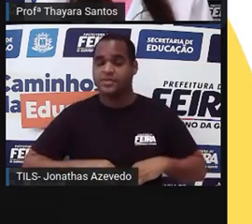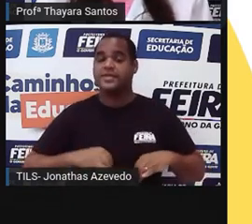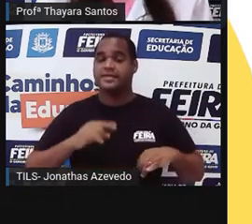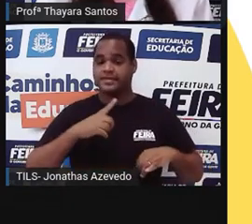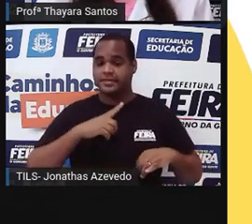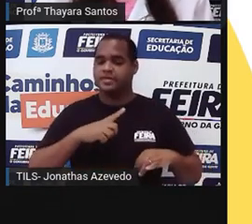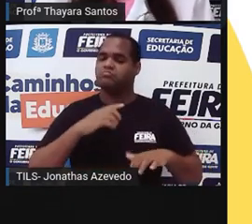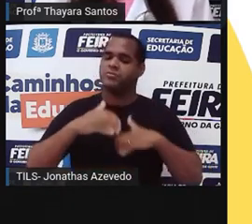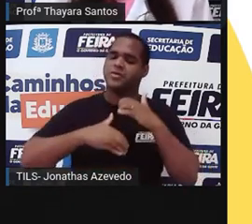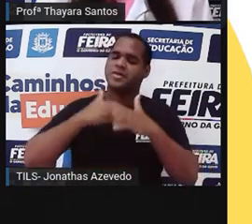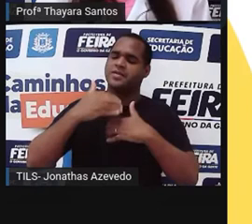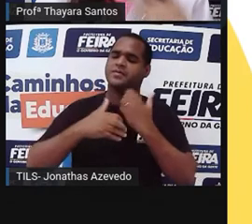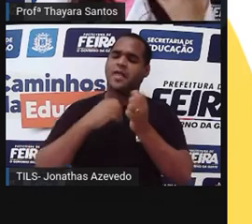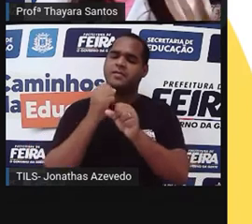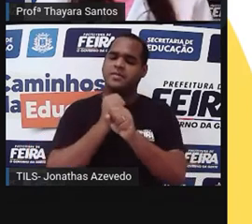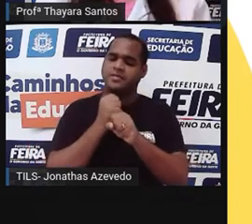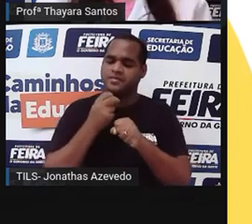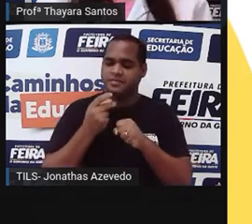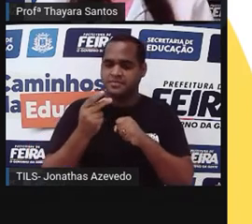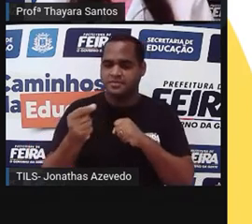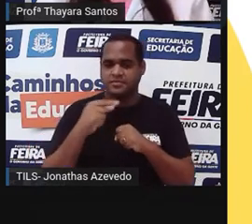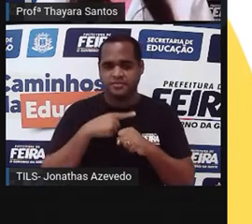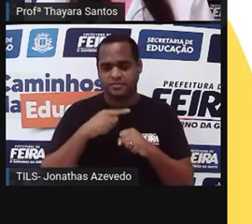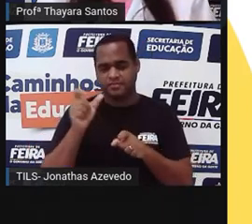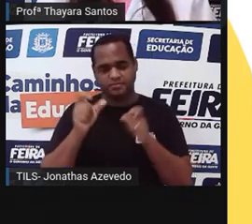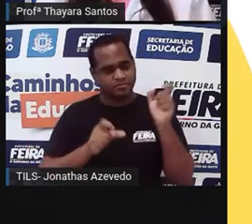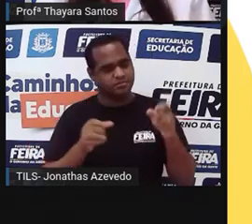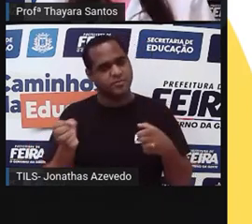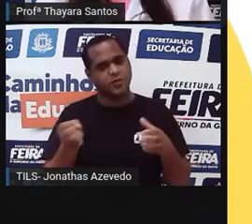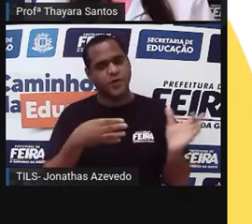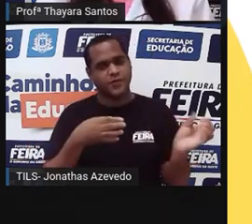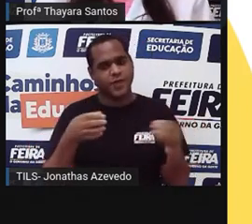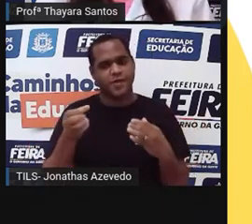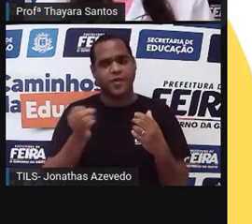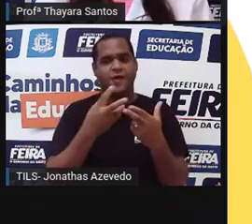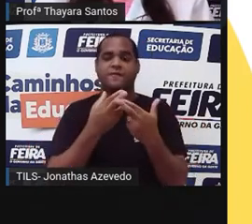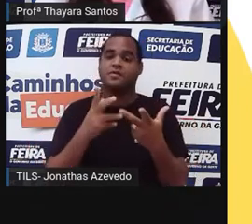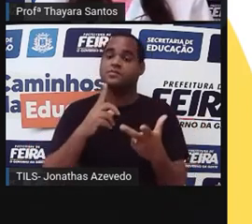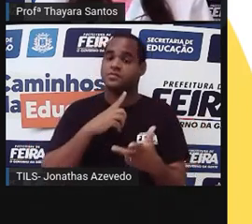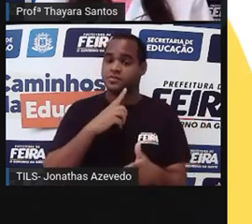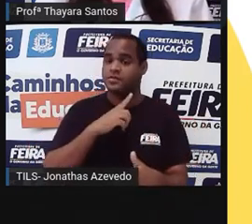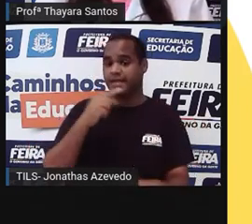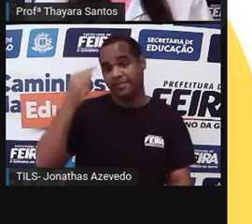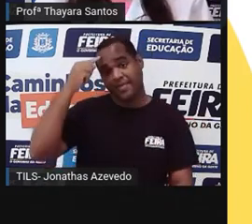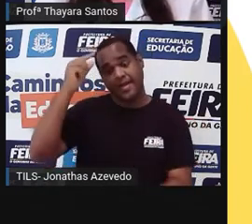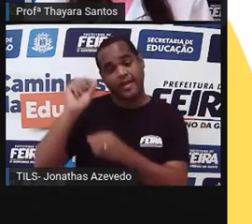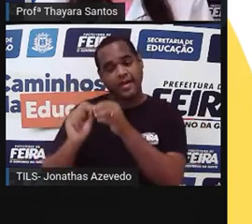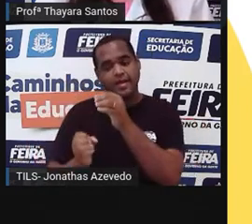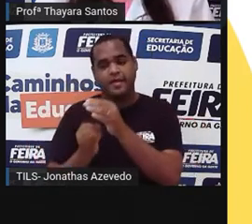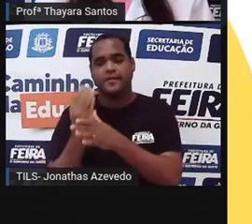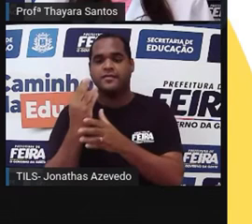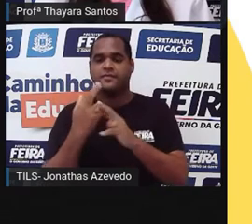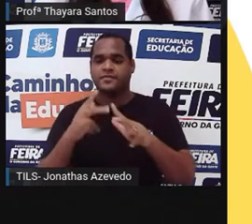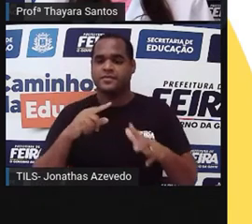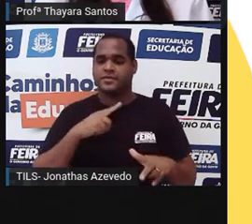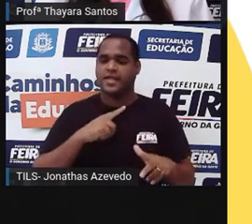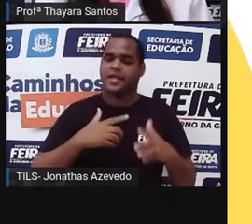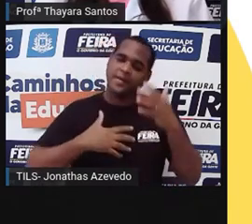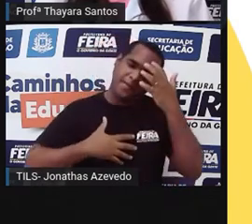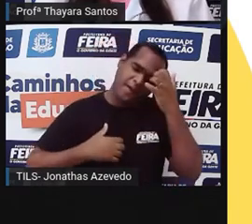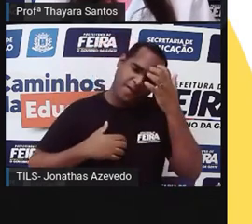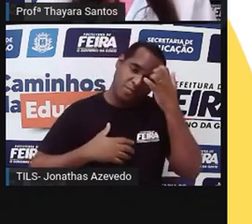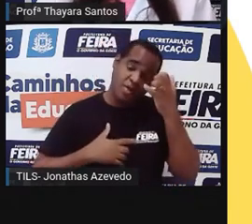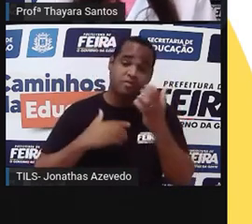ao longo do tempo, adquirindo novas características. Uma linhagem dele deu origem aos macacos, e a outra